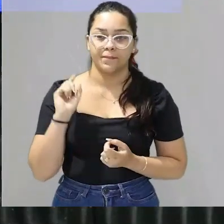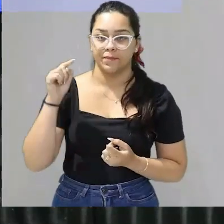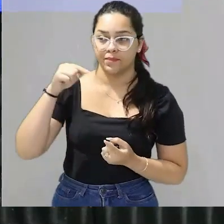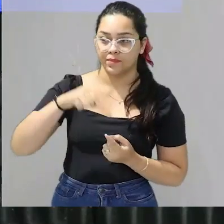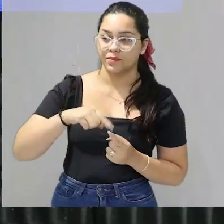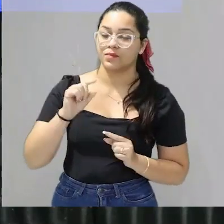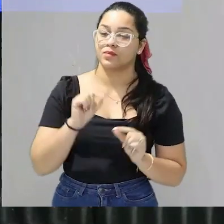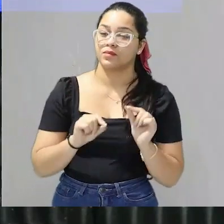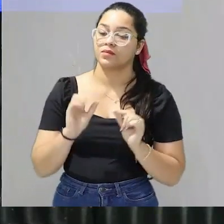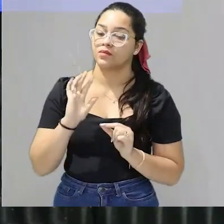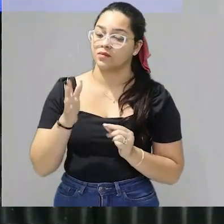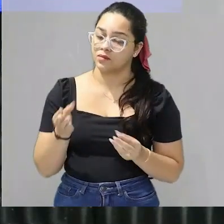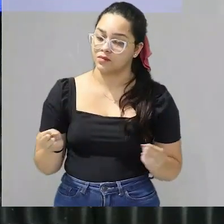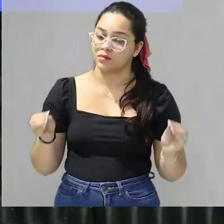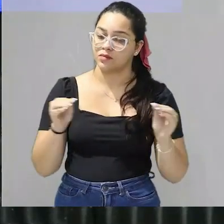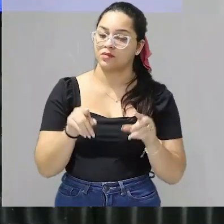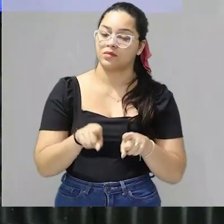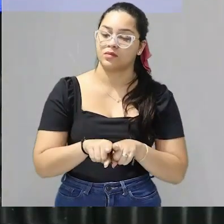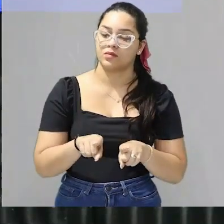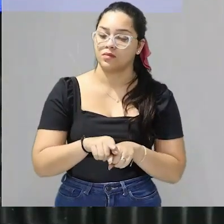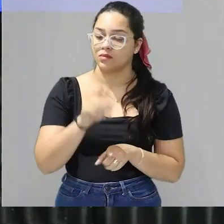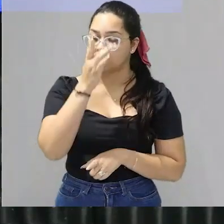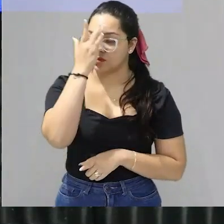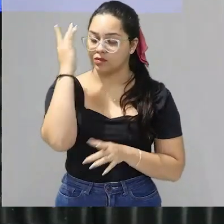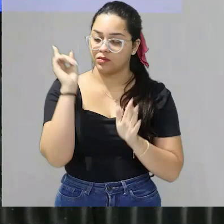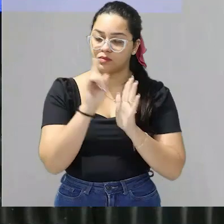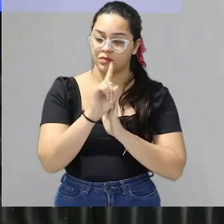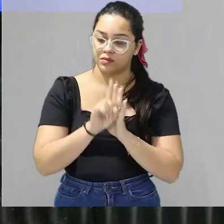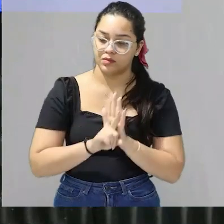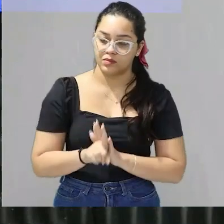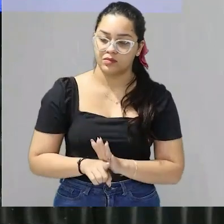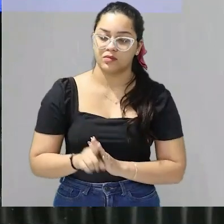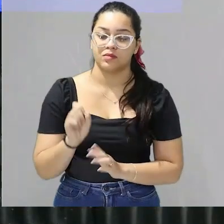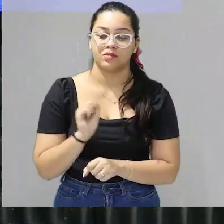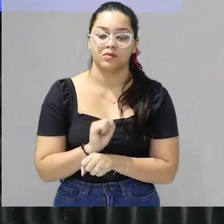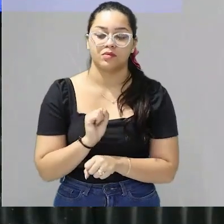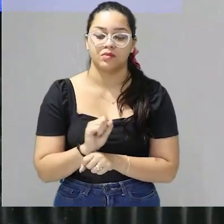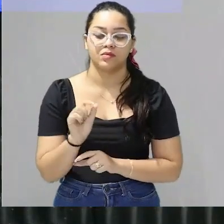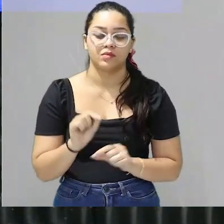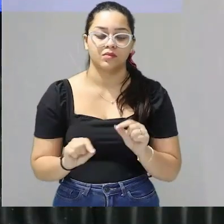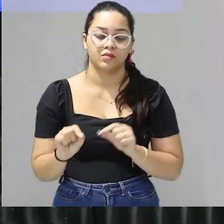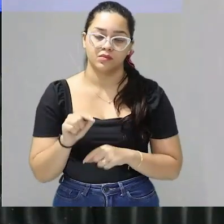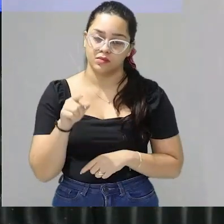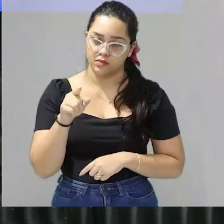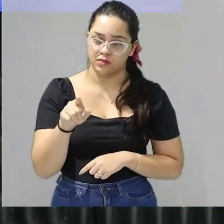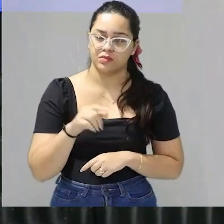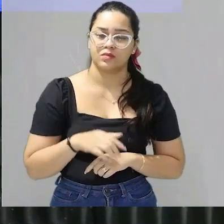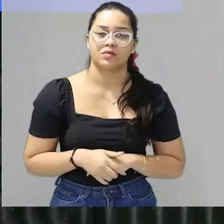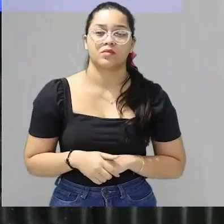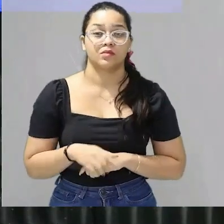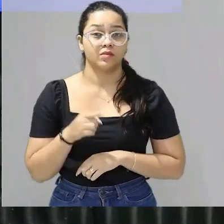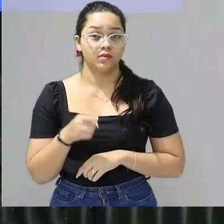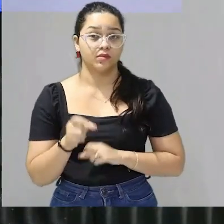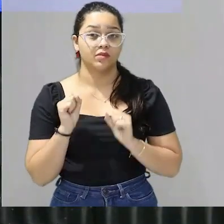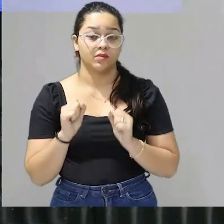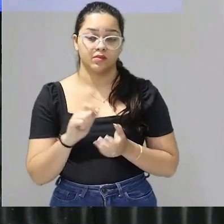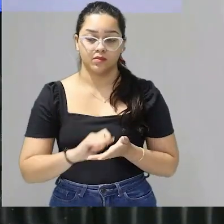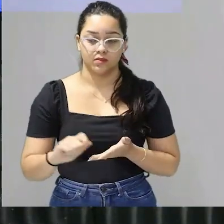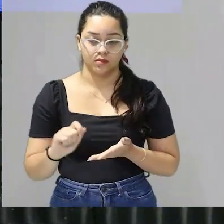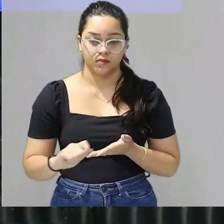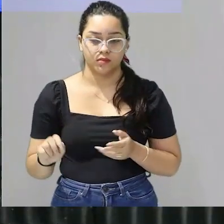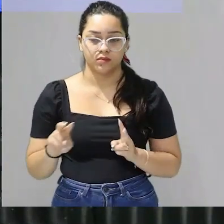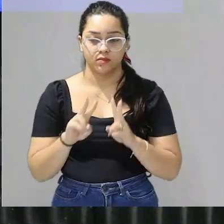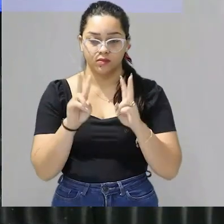e quando ele é colocado o examinador a banca espera algo de você espera que você escreva